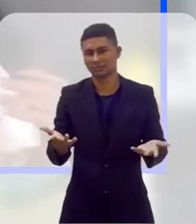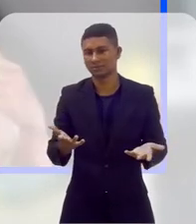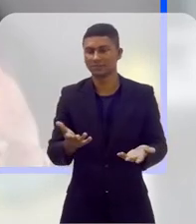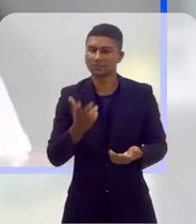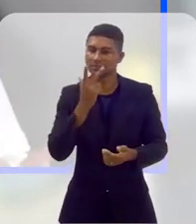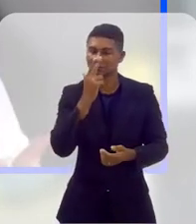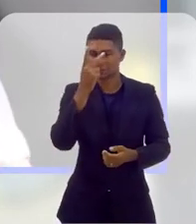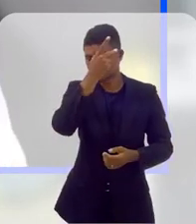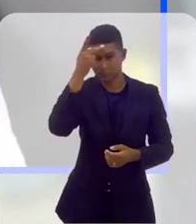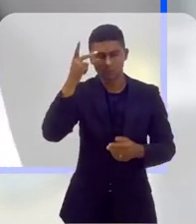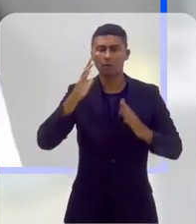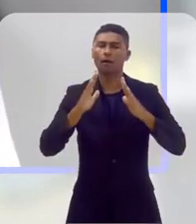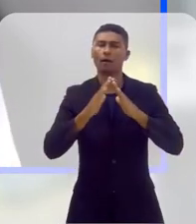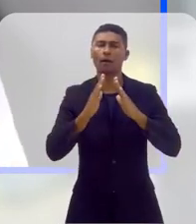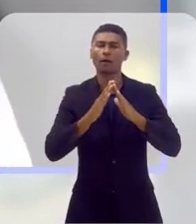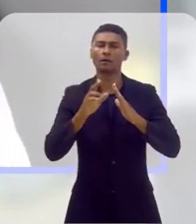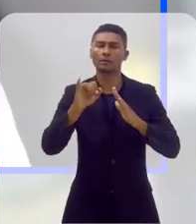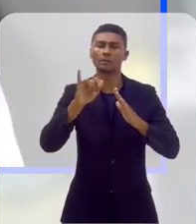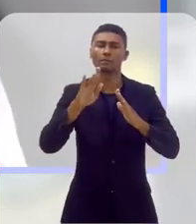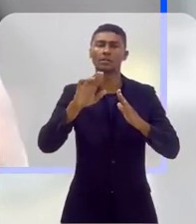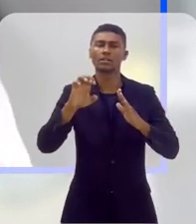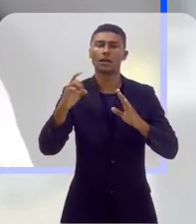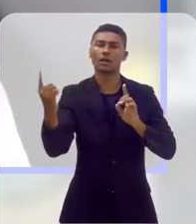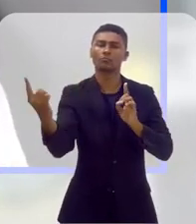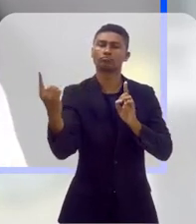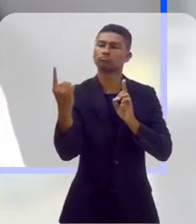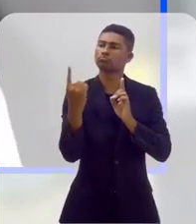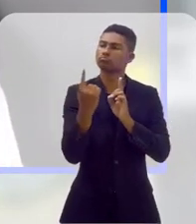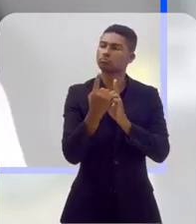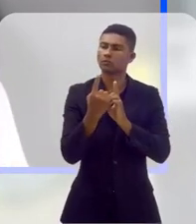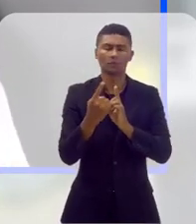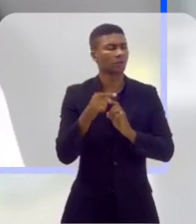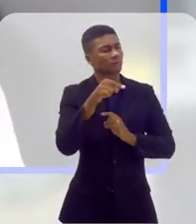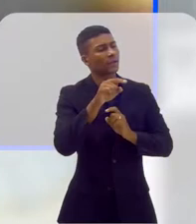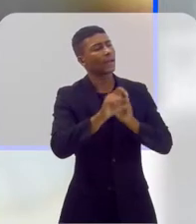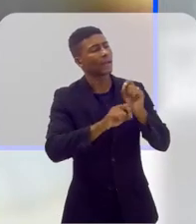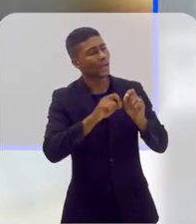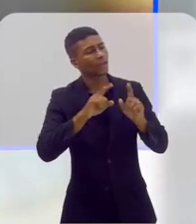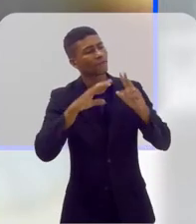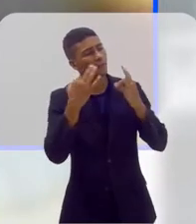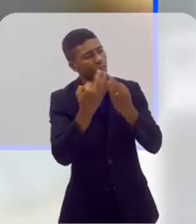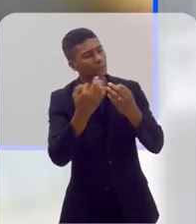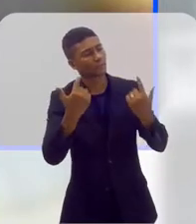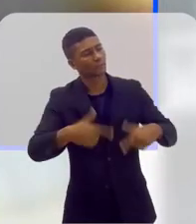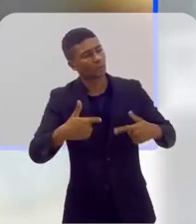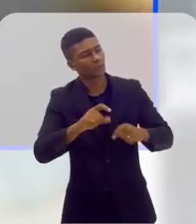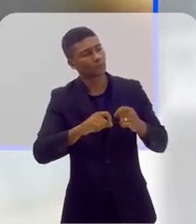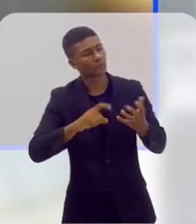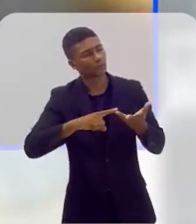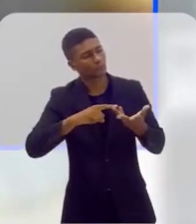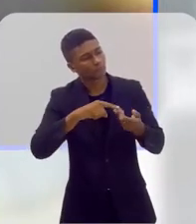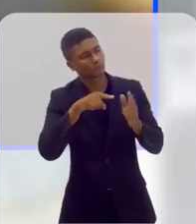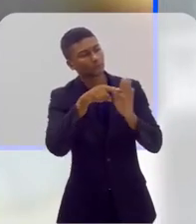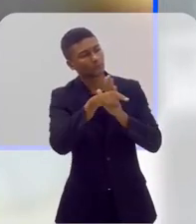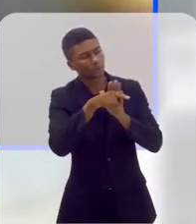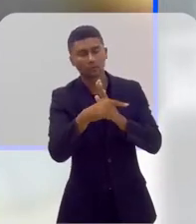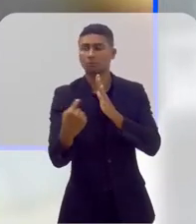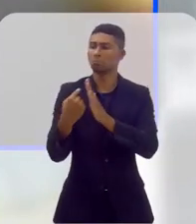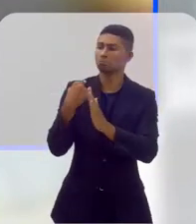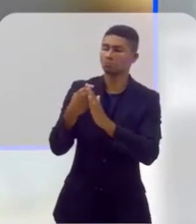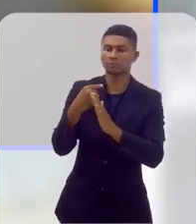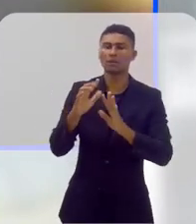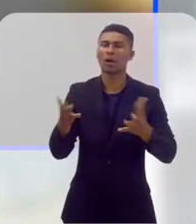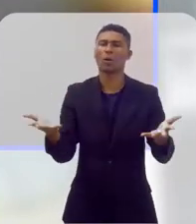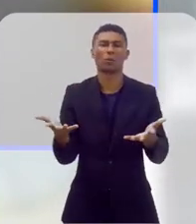recebe o IBGE em sua casa, olha, quem é você, qual é a sua família, qual é o seu trabalho e tal. De repente, a gente entra na estatística pela